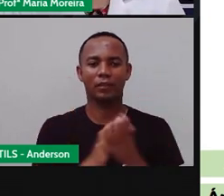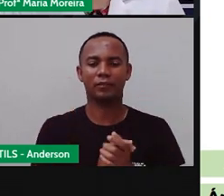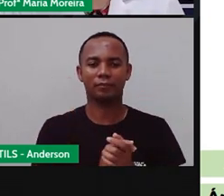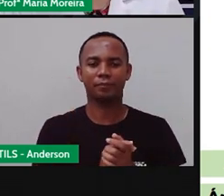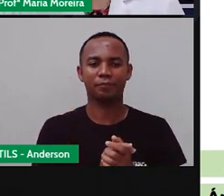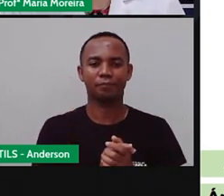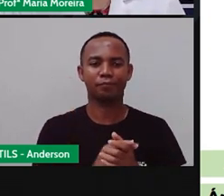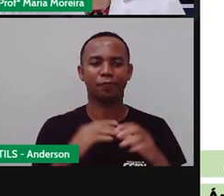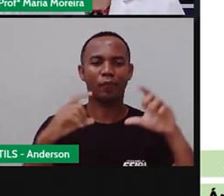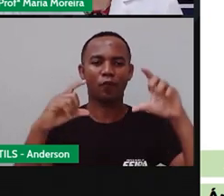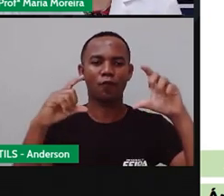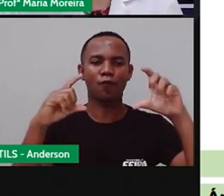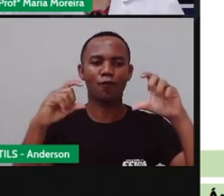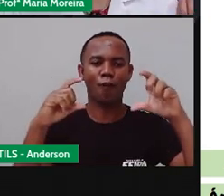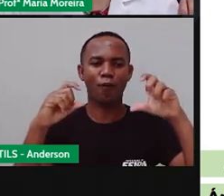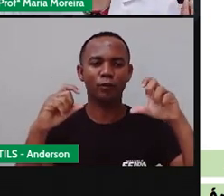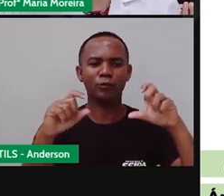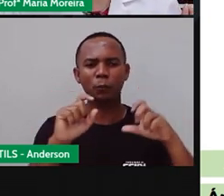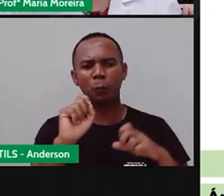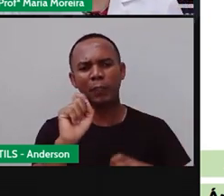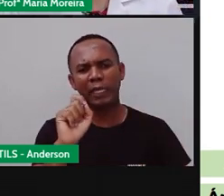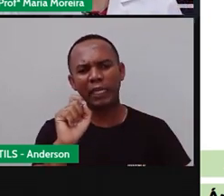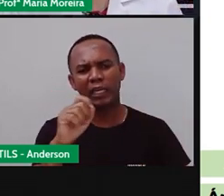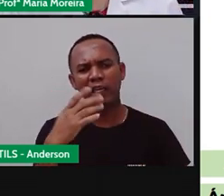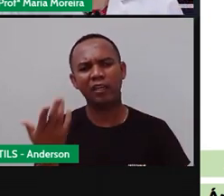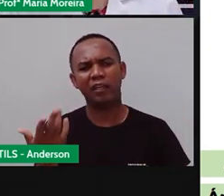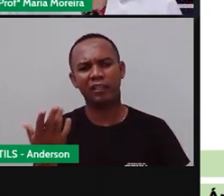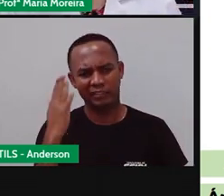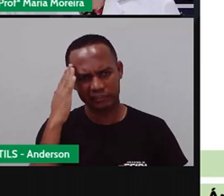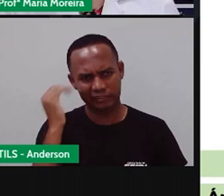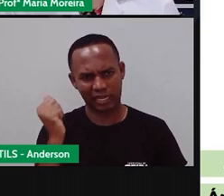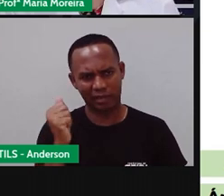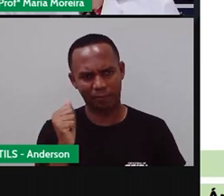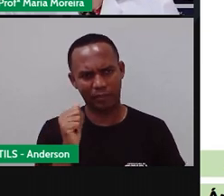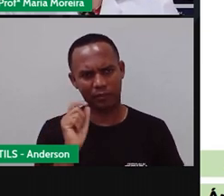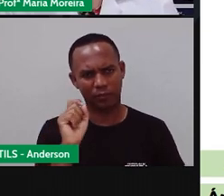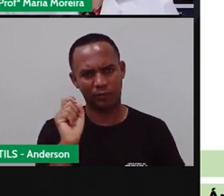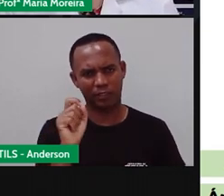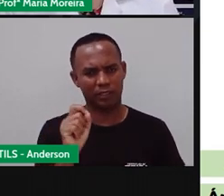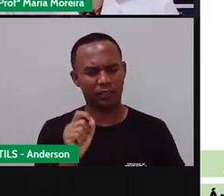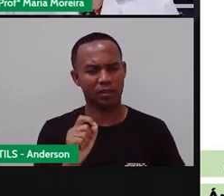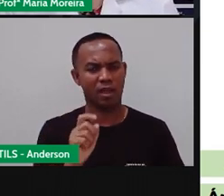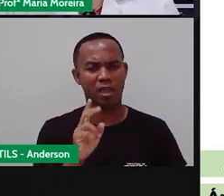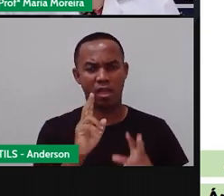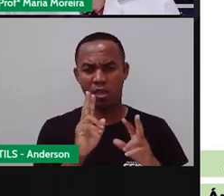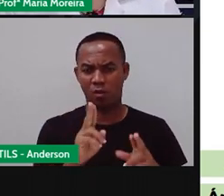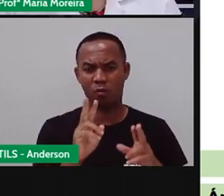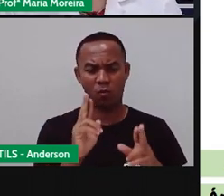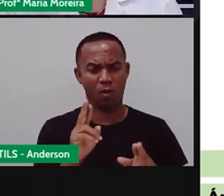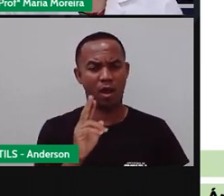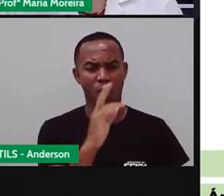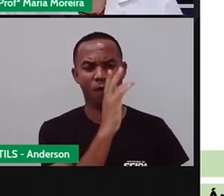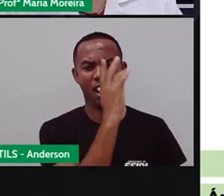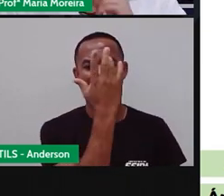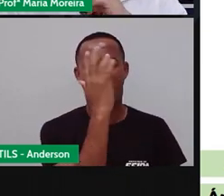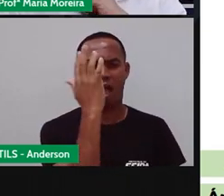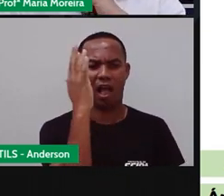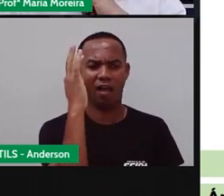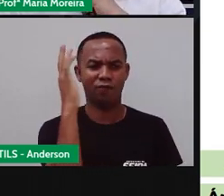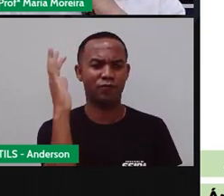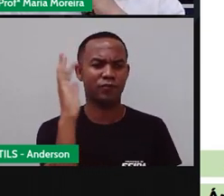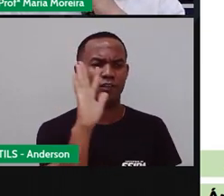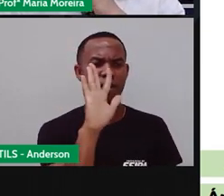imagem aqui, ela representa o quê? Olha só, é a mesma árvore em situações diferentes.